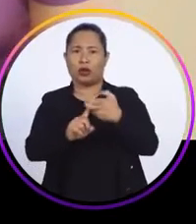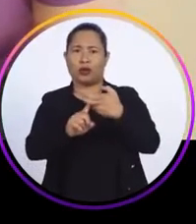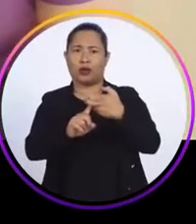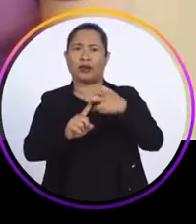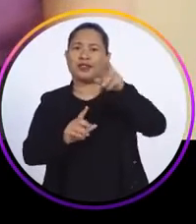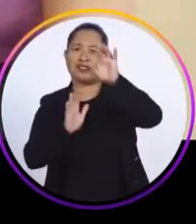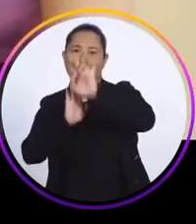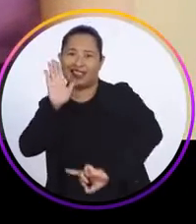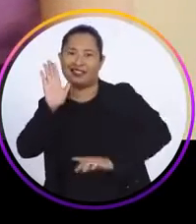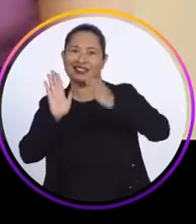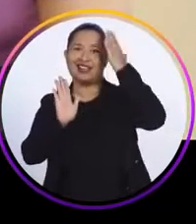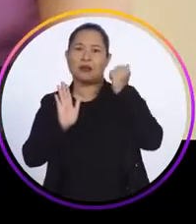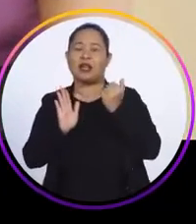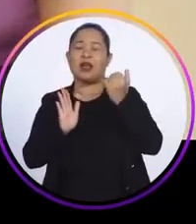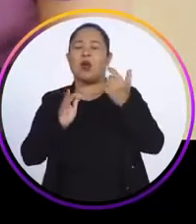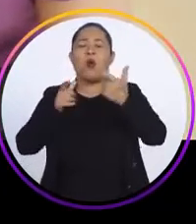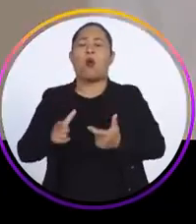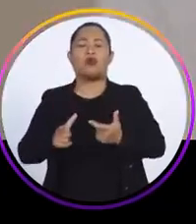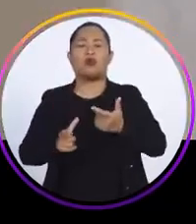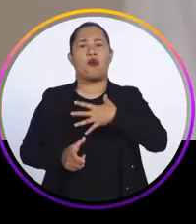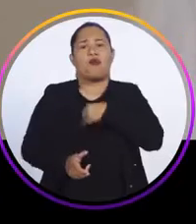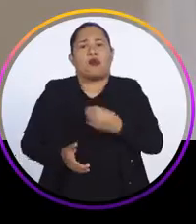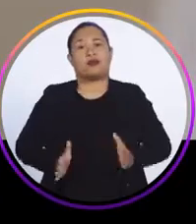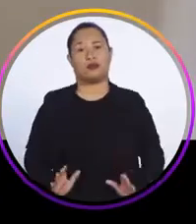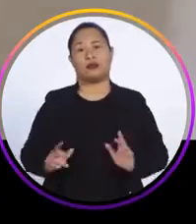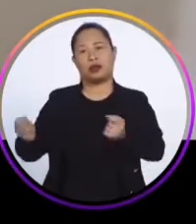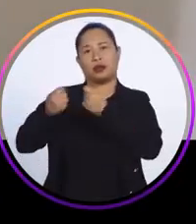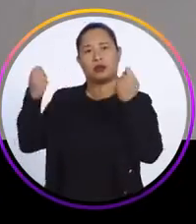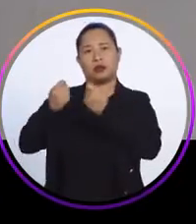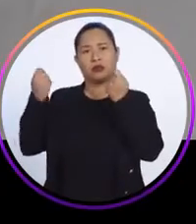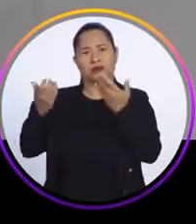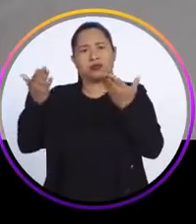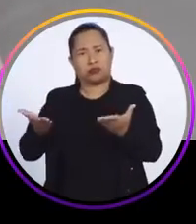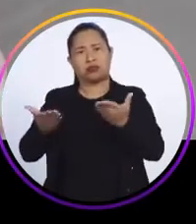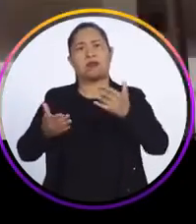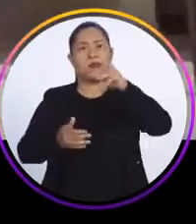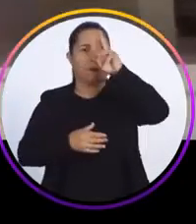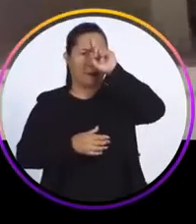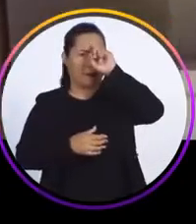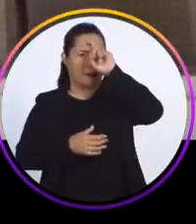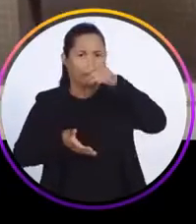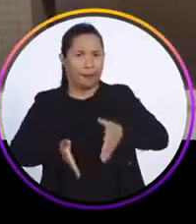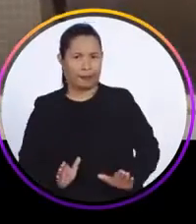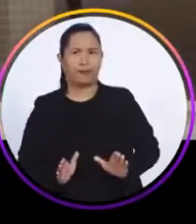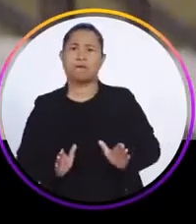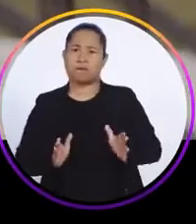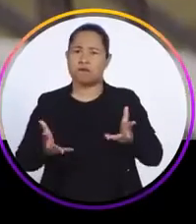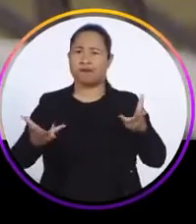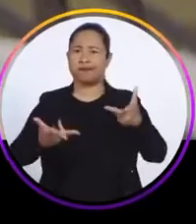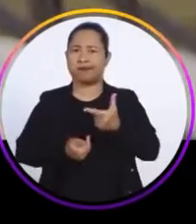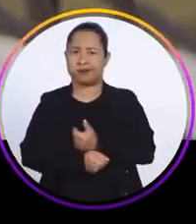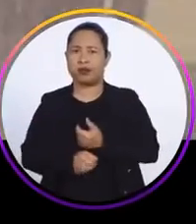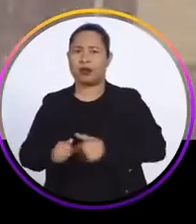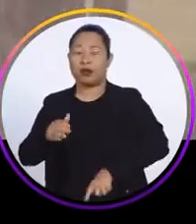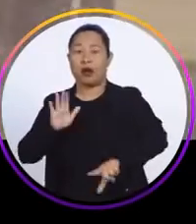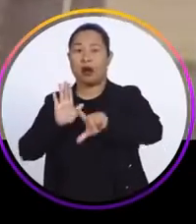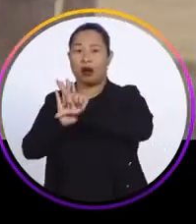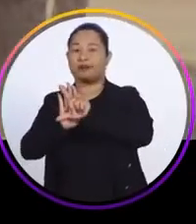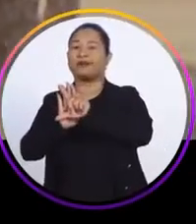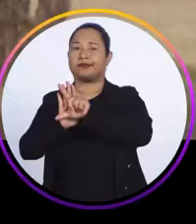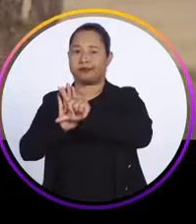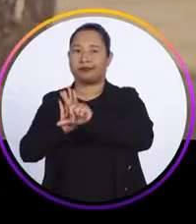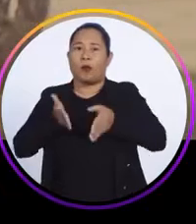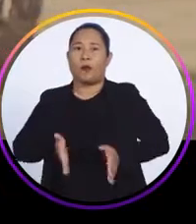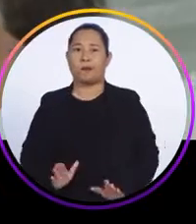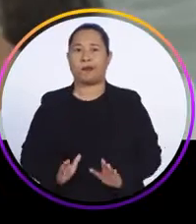saúde, ter o direito de saber onde o seu filho vai nascer. Em Caruaru, além de maternidade bem equipada, Raquel criou a Lei do Parto